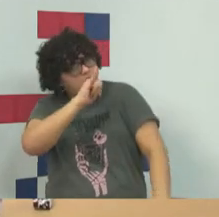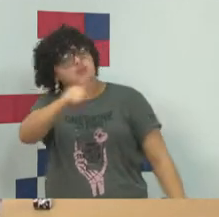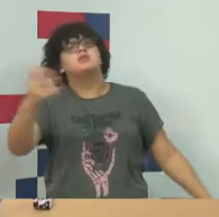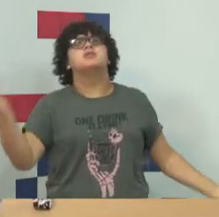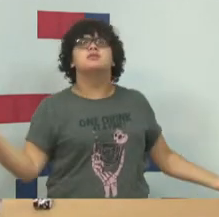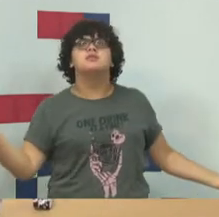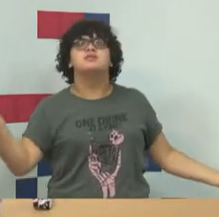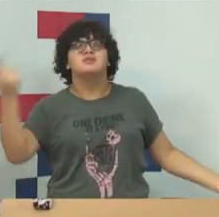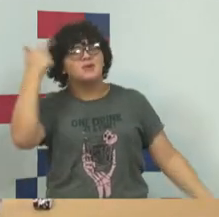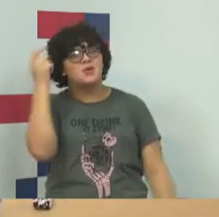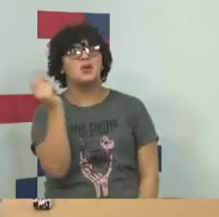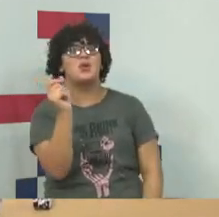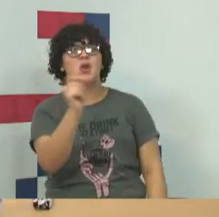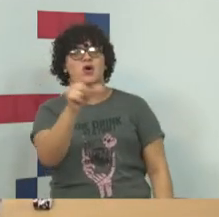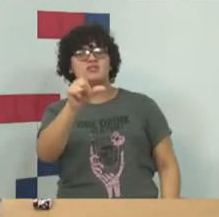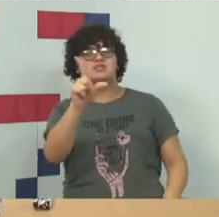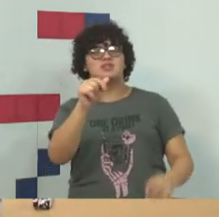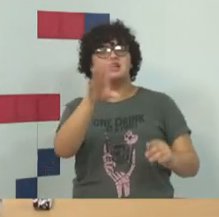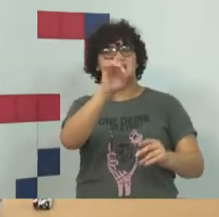lógica de